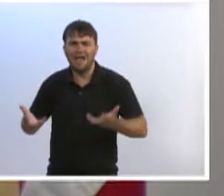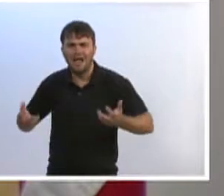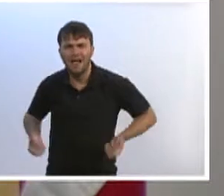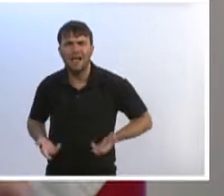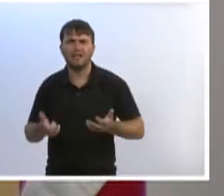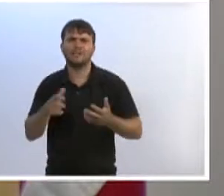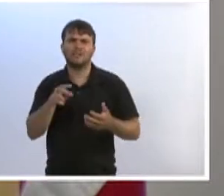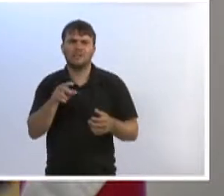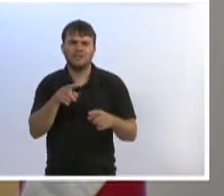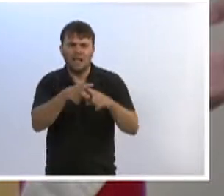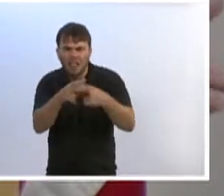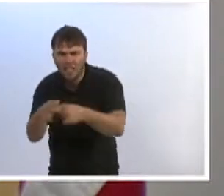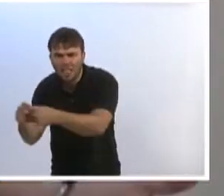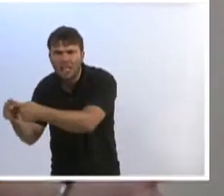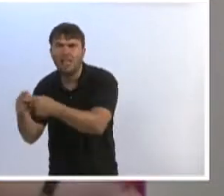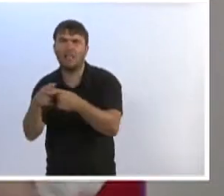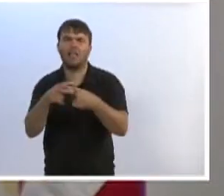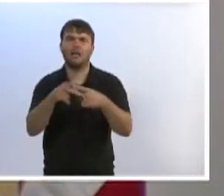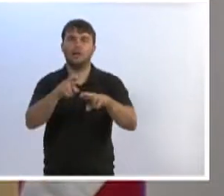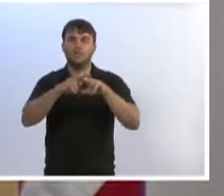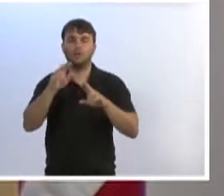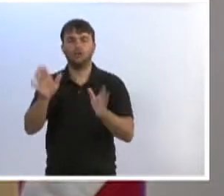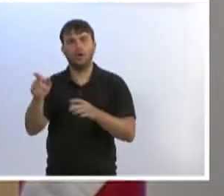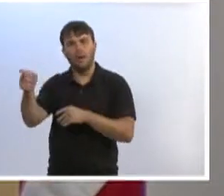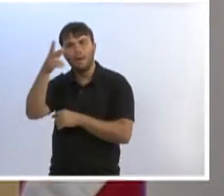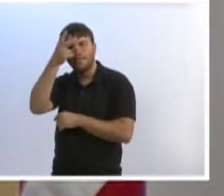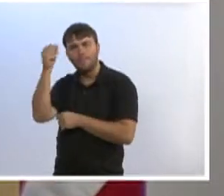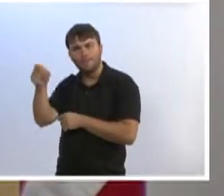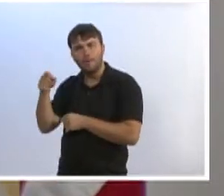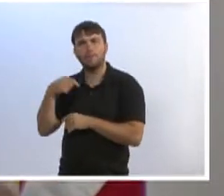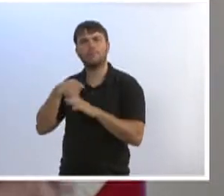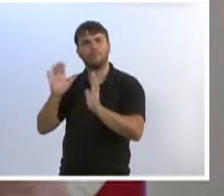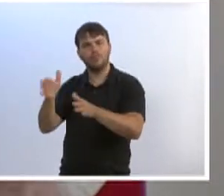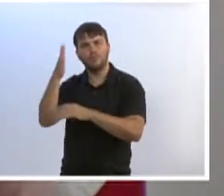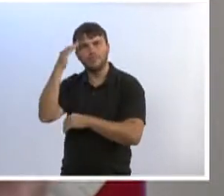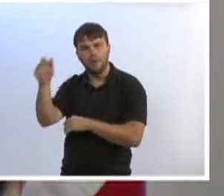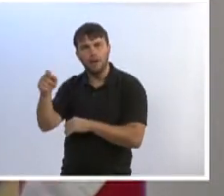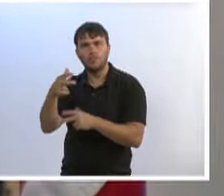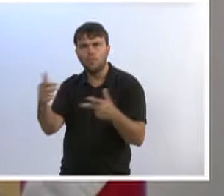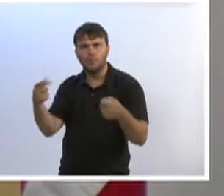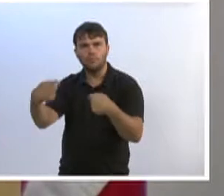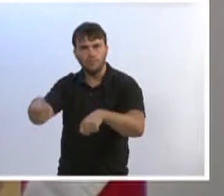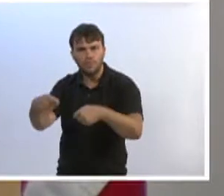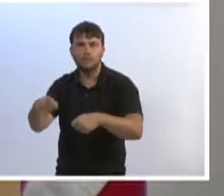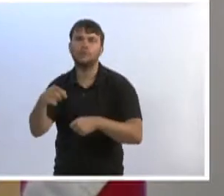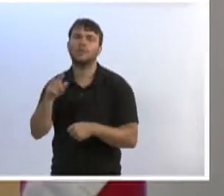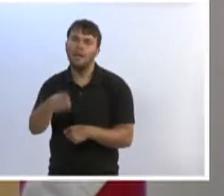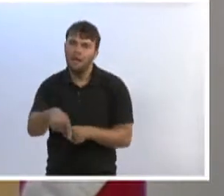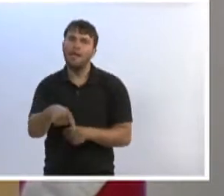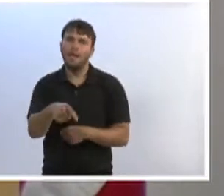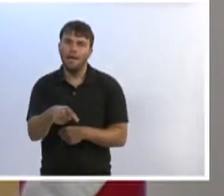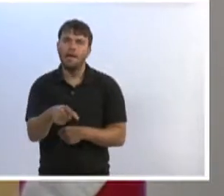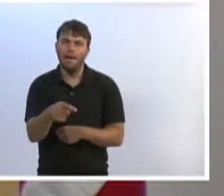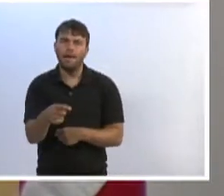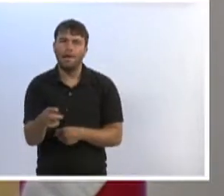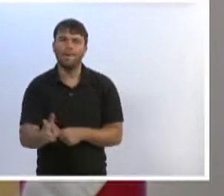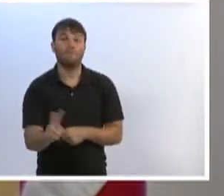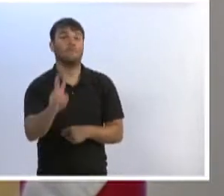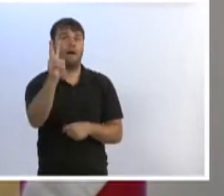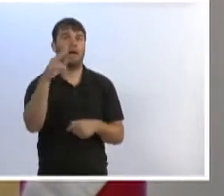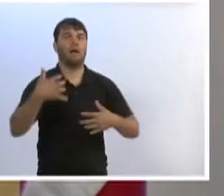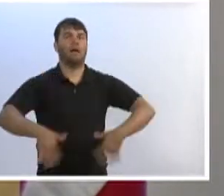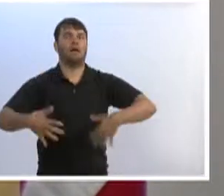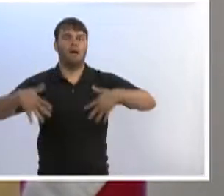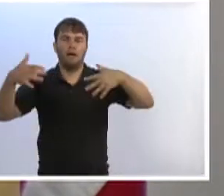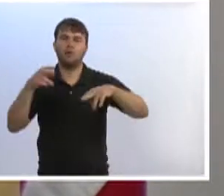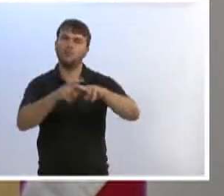com o deputado, o deputado já conhece, obviamente foi prefeito da cidade, ele sabe as necessidades, e aí sim, são valores muito altos, mas que certamente, para